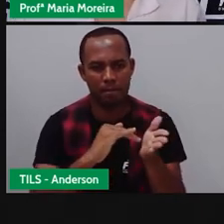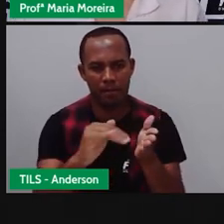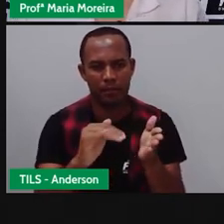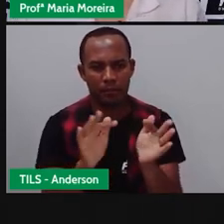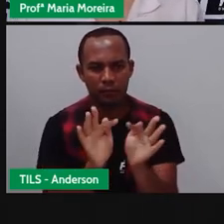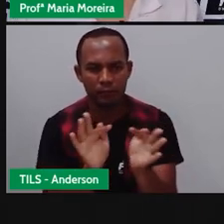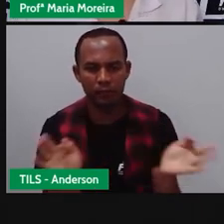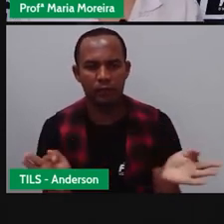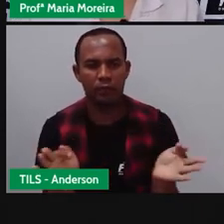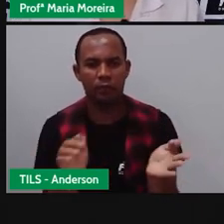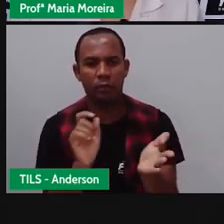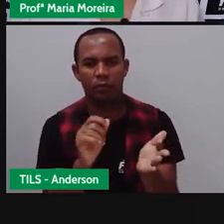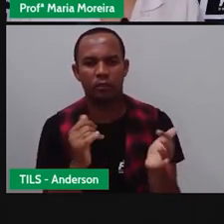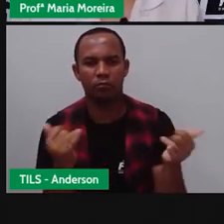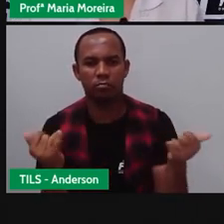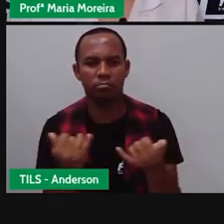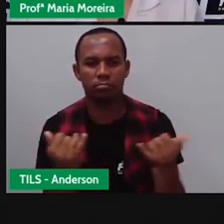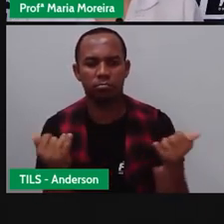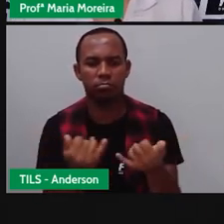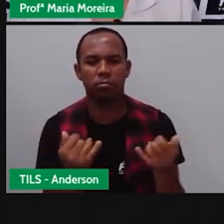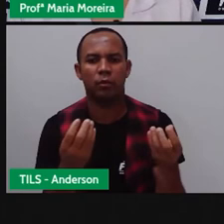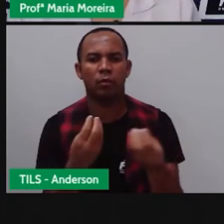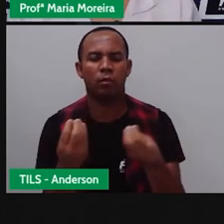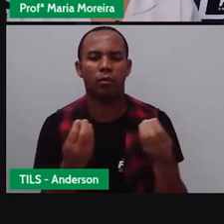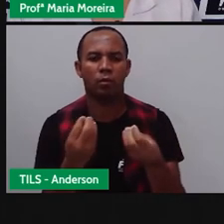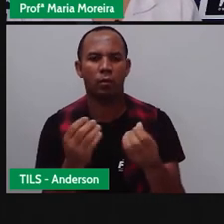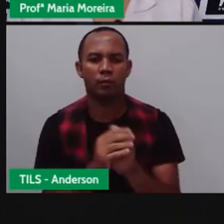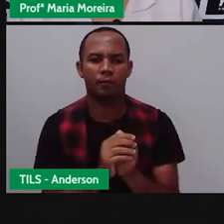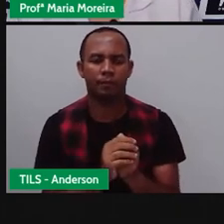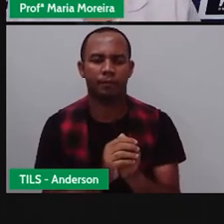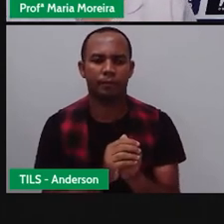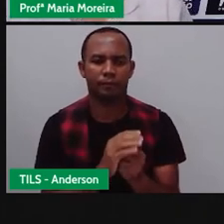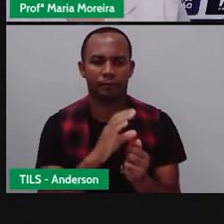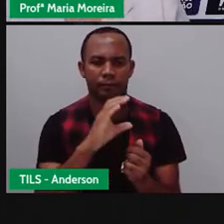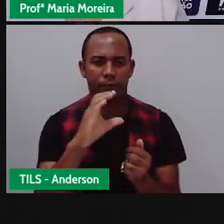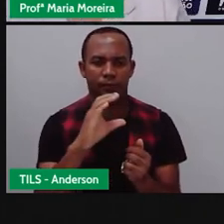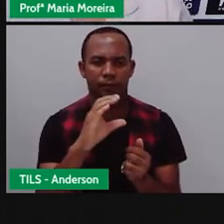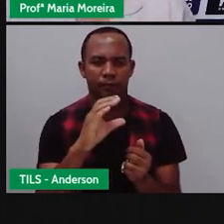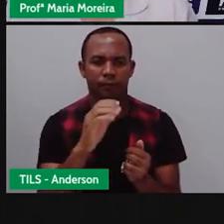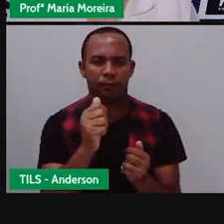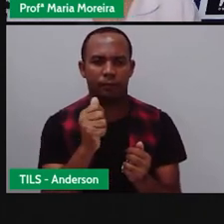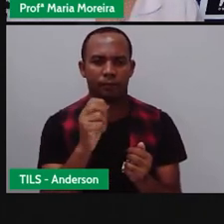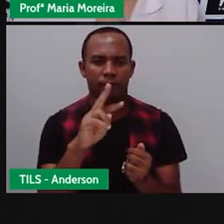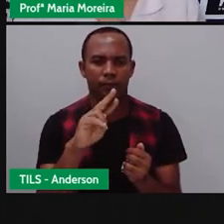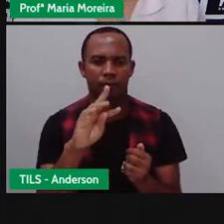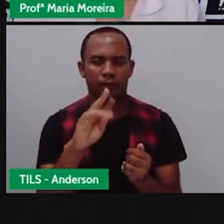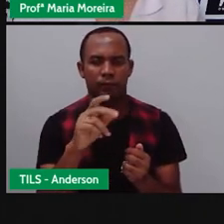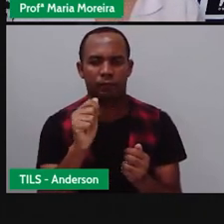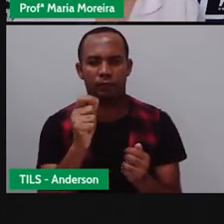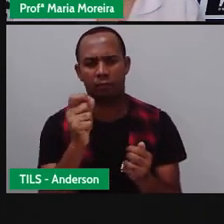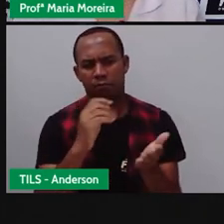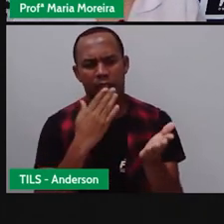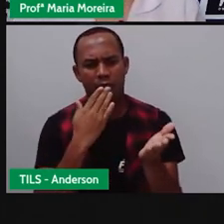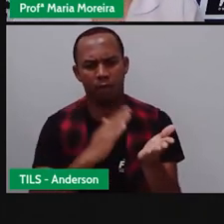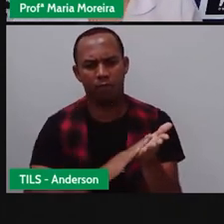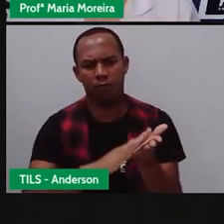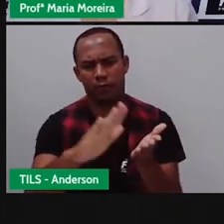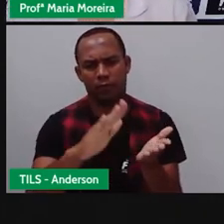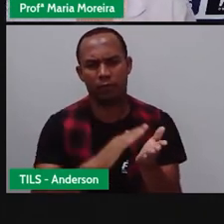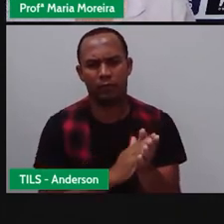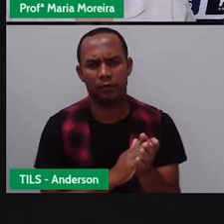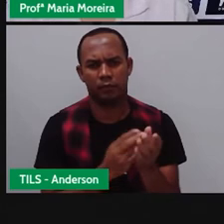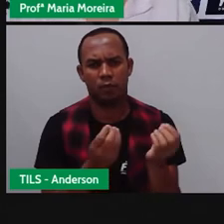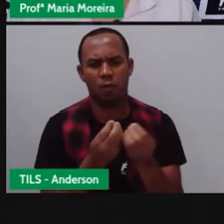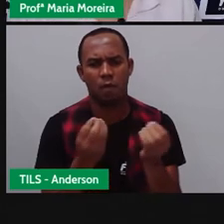O que é, por exemplo, uma carta? É um cartão ilustrado? São mensagens pessoais enviadas pela internet? É uma